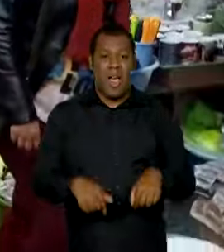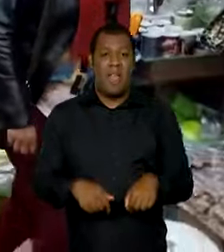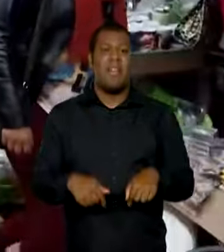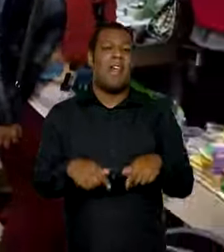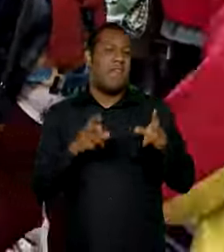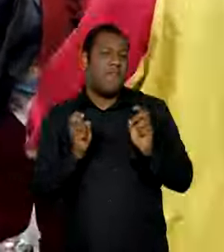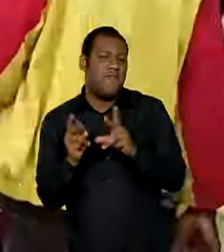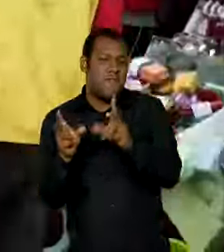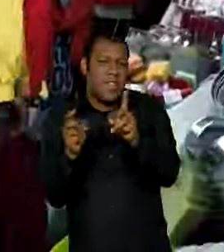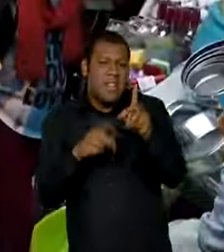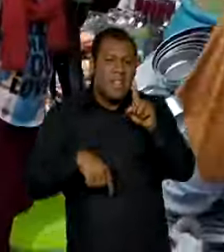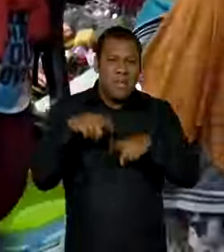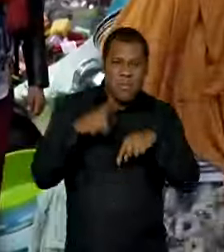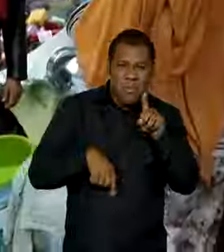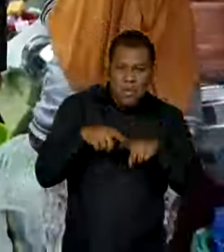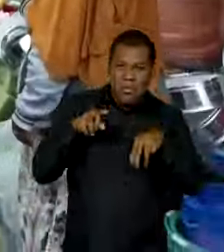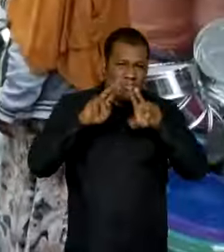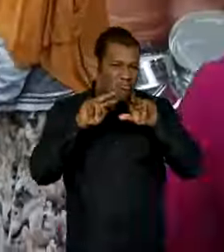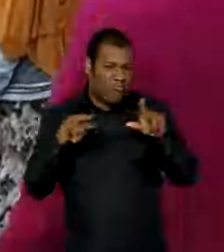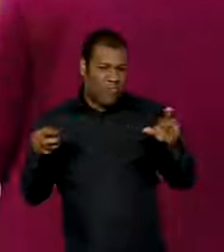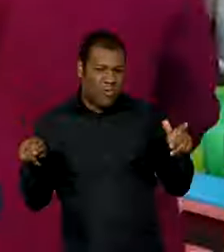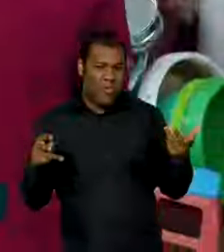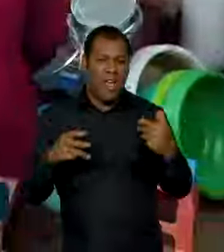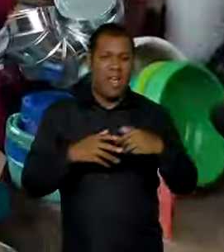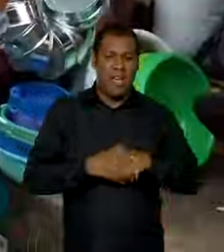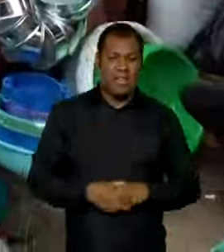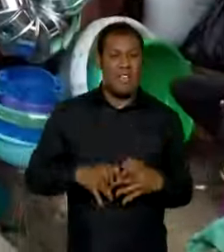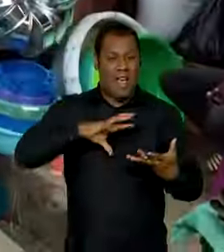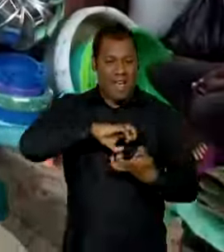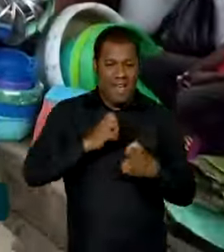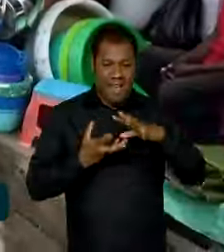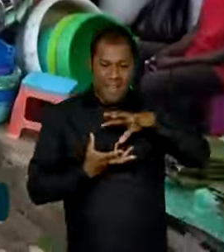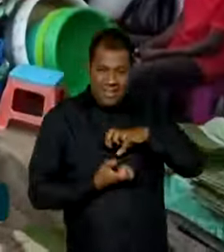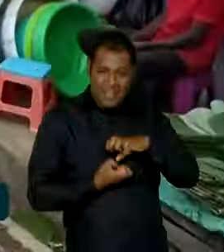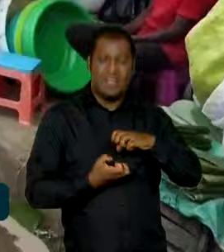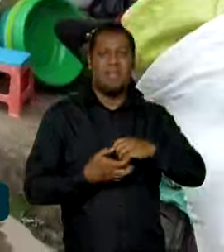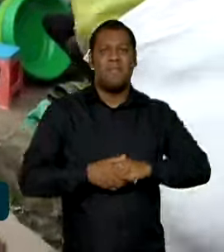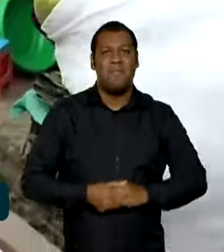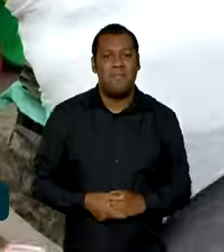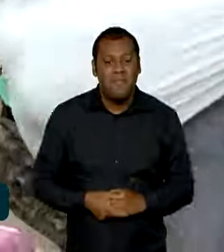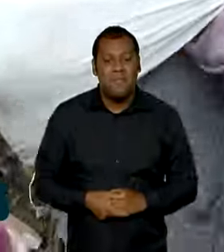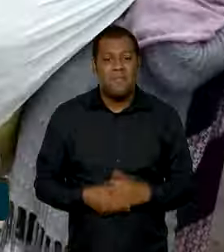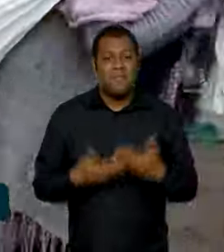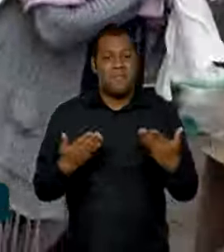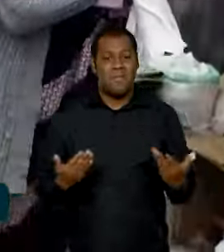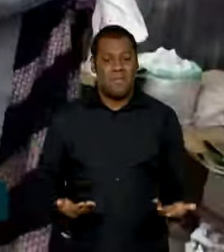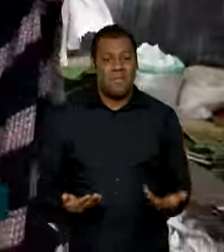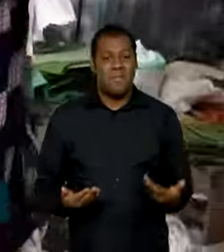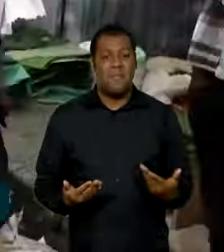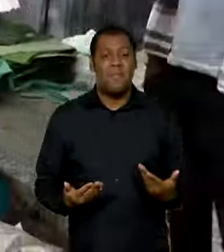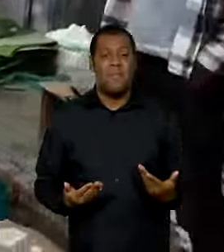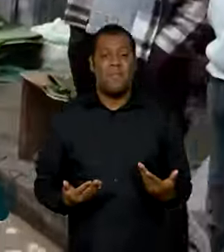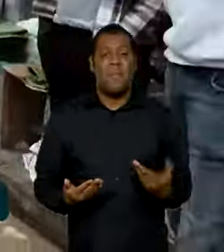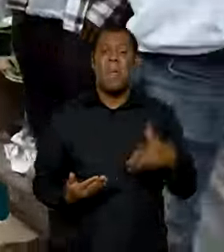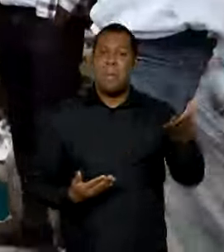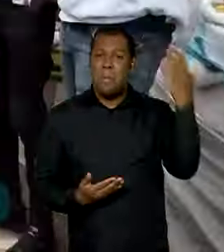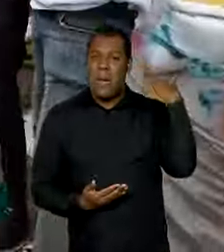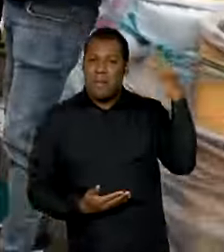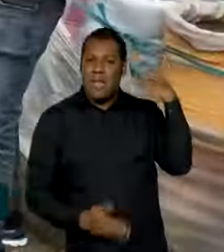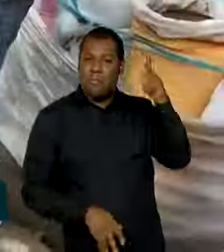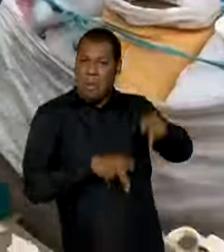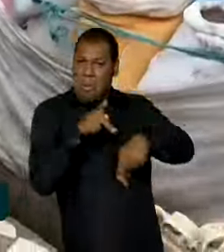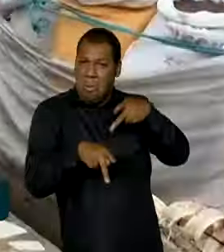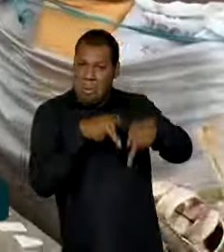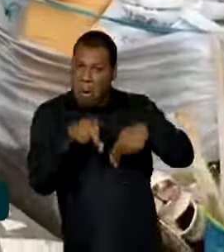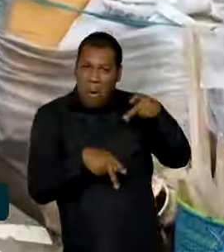são vendidos produtos tradicionais, como especiarias e artesanato. Considerada um dos berços da humanidade, a